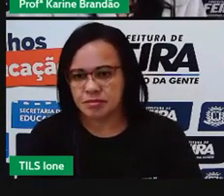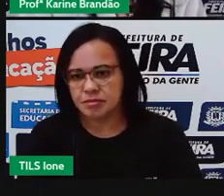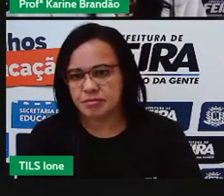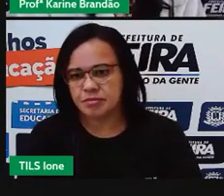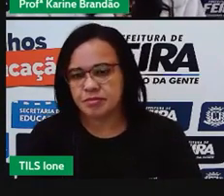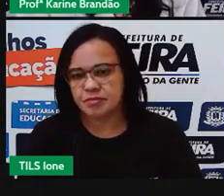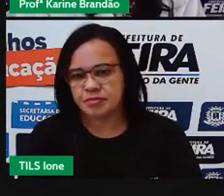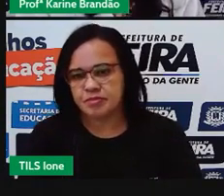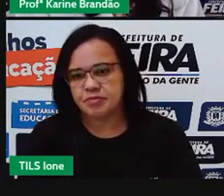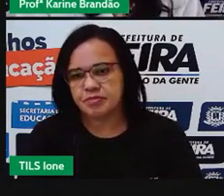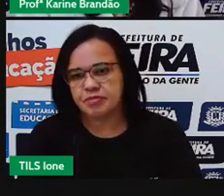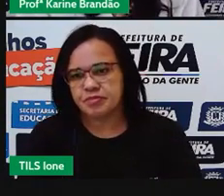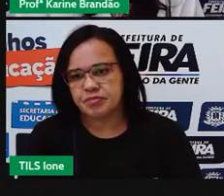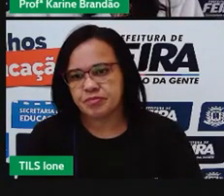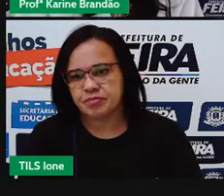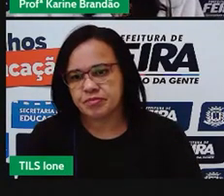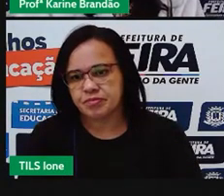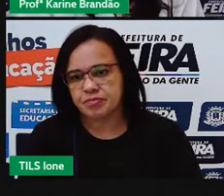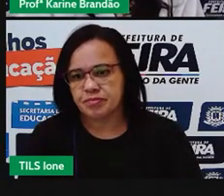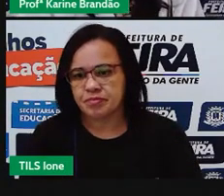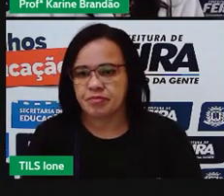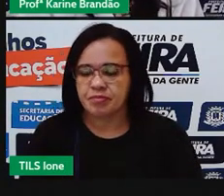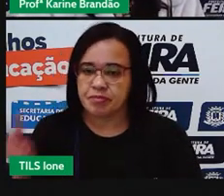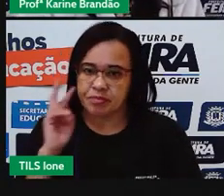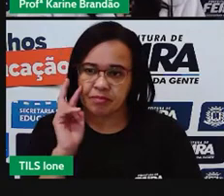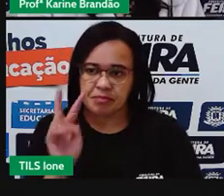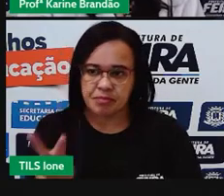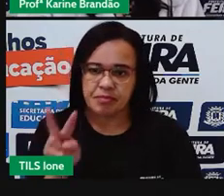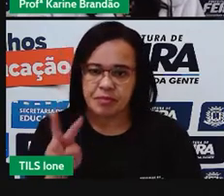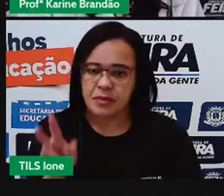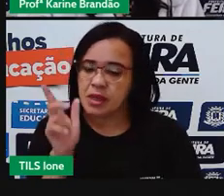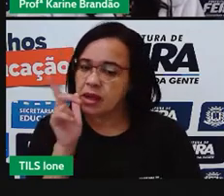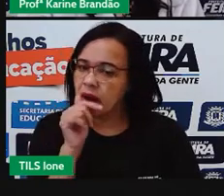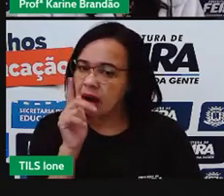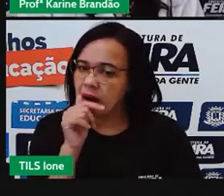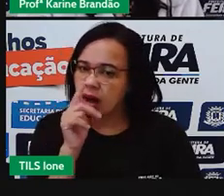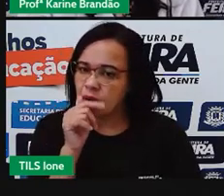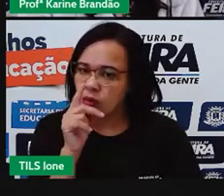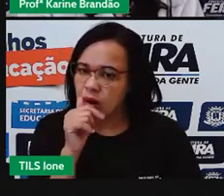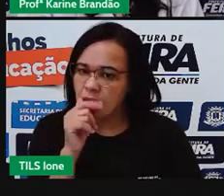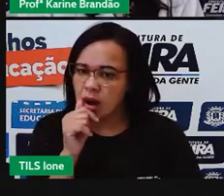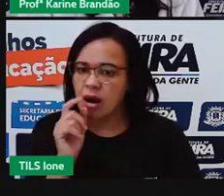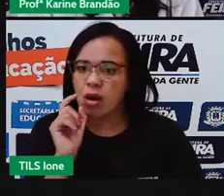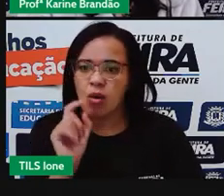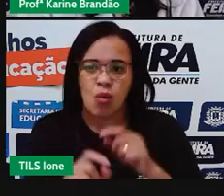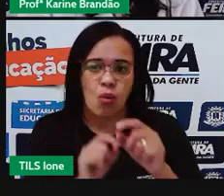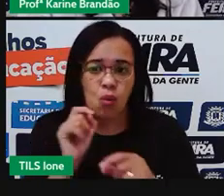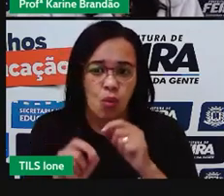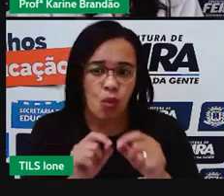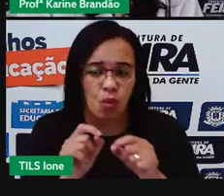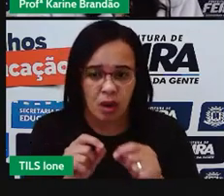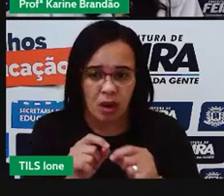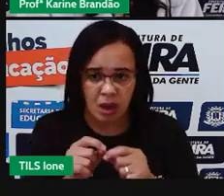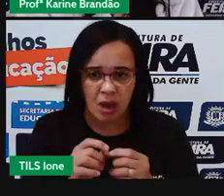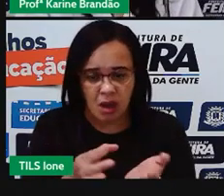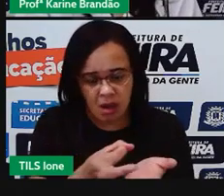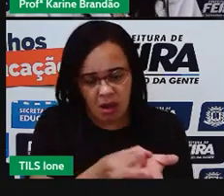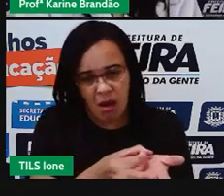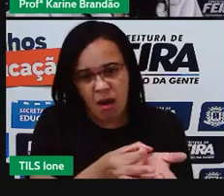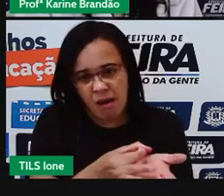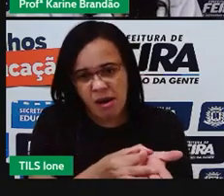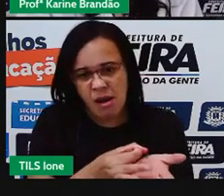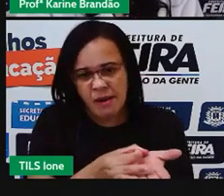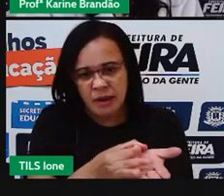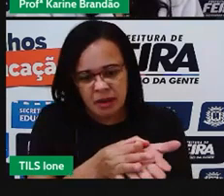Então, água também nos chips. Olha só, 2 gramas é um microchip. Para a produção desse microchip de